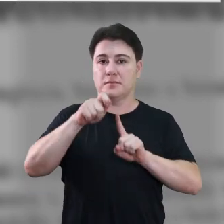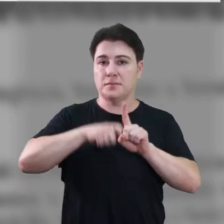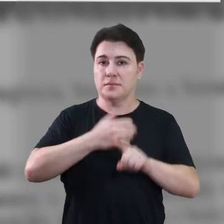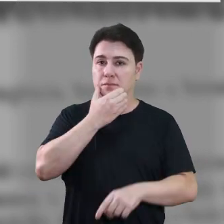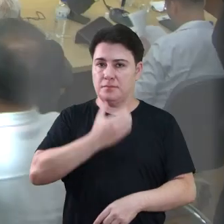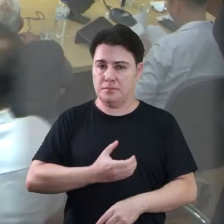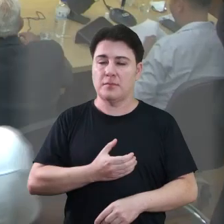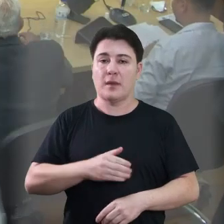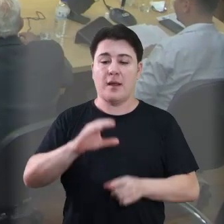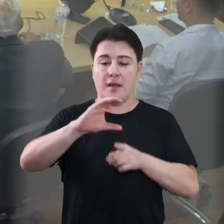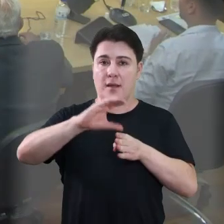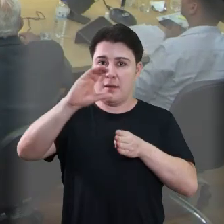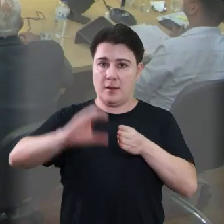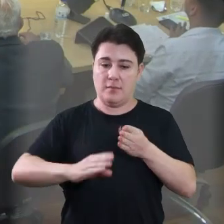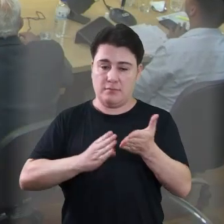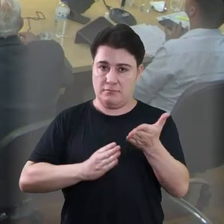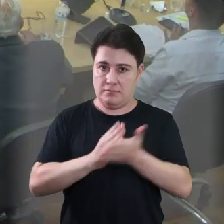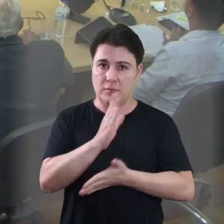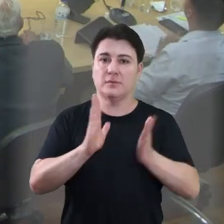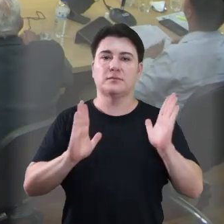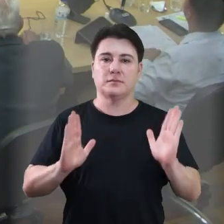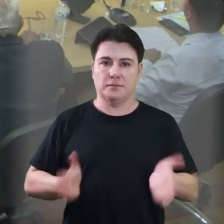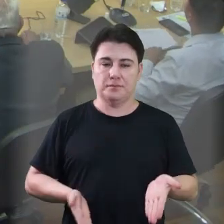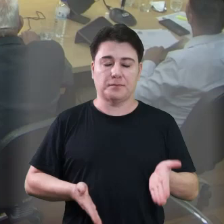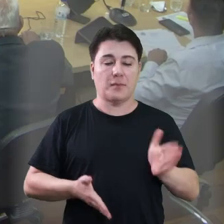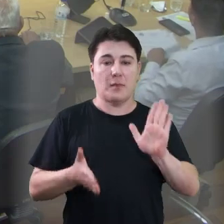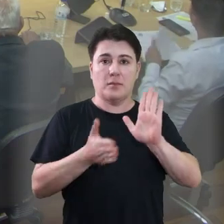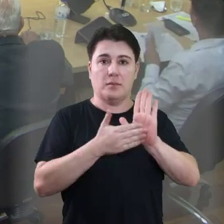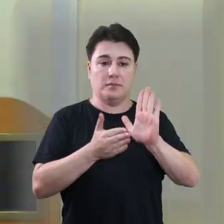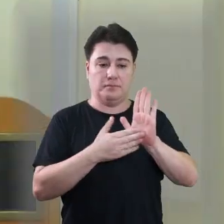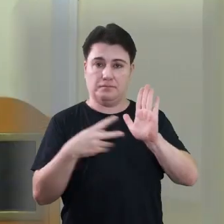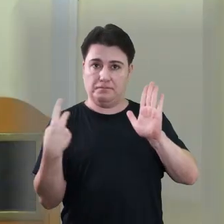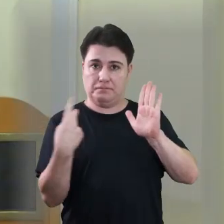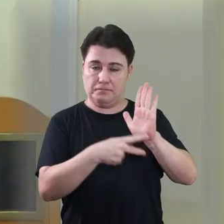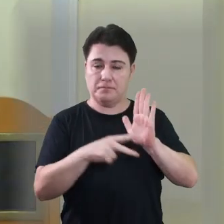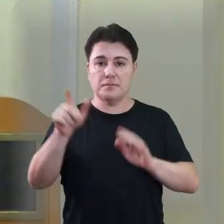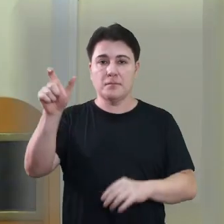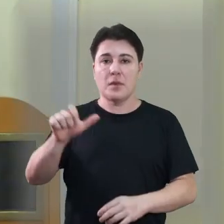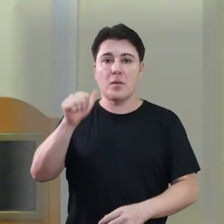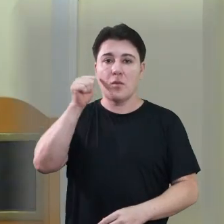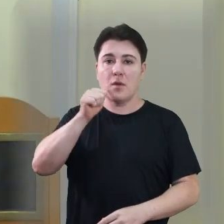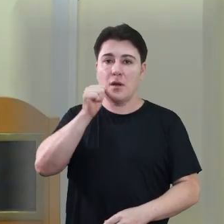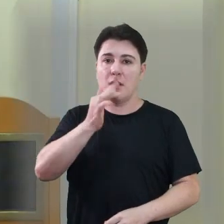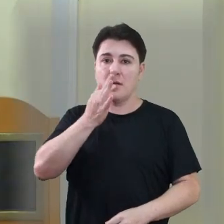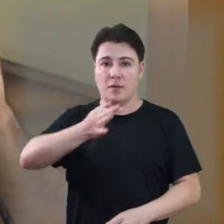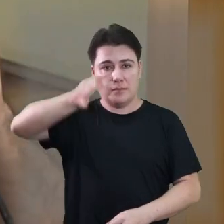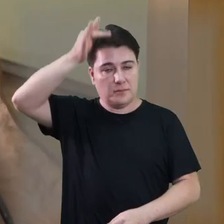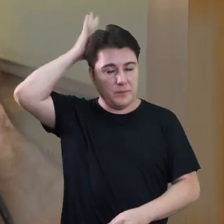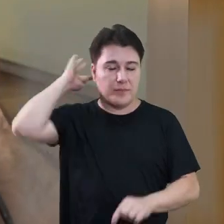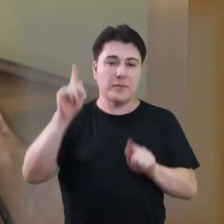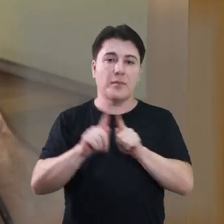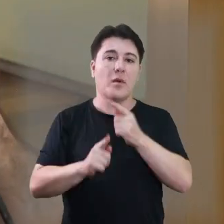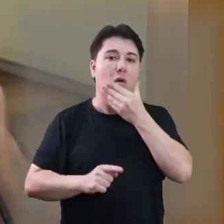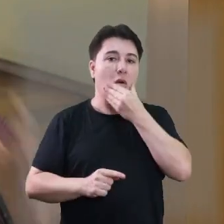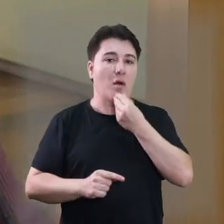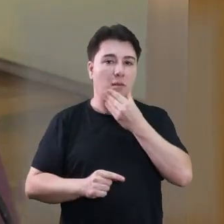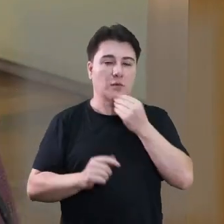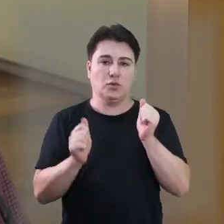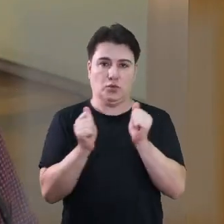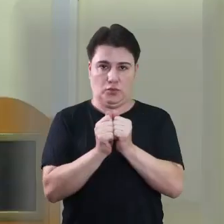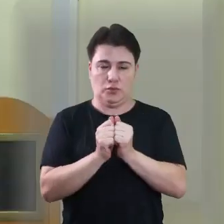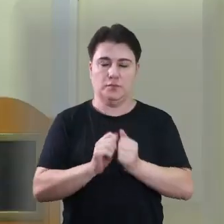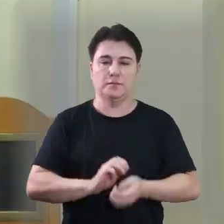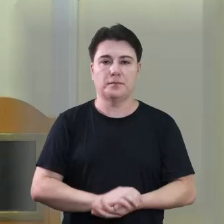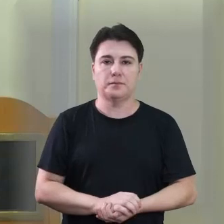dezembro, foi aprovada pela Câmara Municipal. A propositura é de autoria da vereadora Fabi Virgílio e do vereador Guilherme